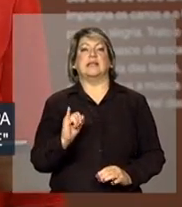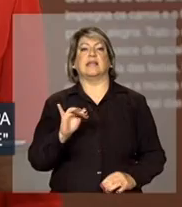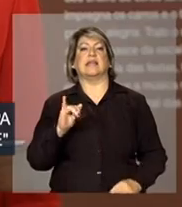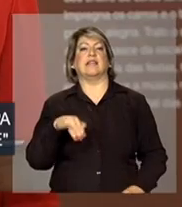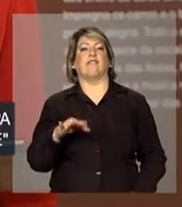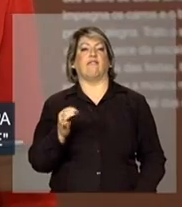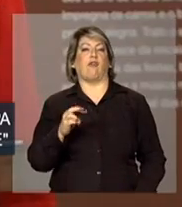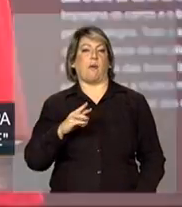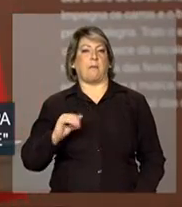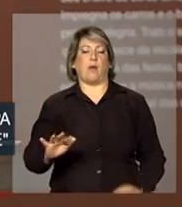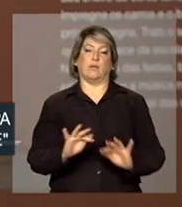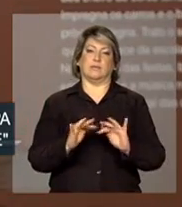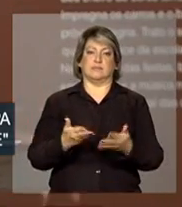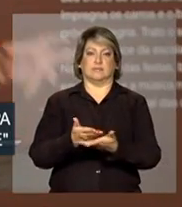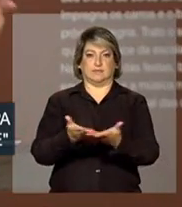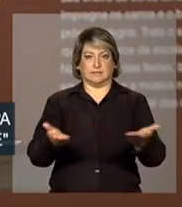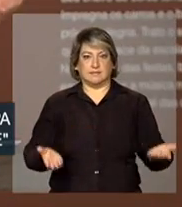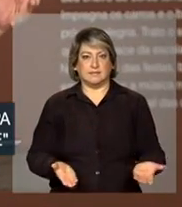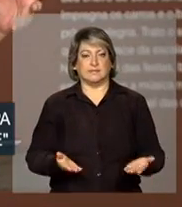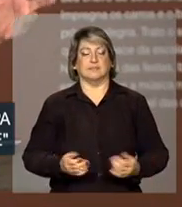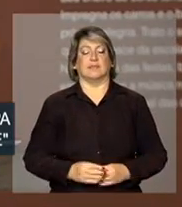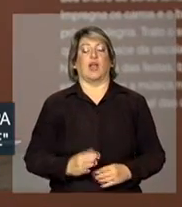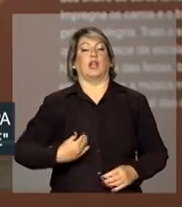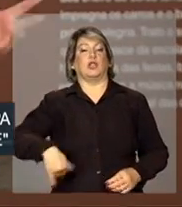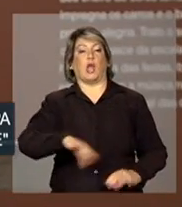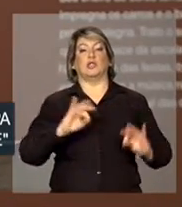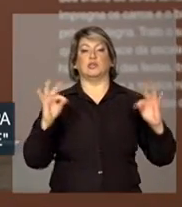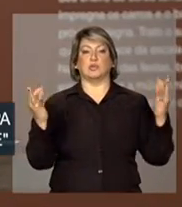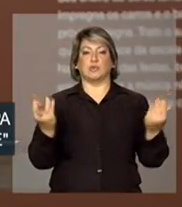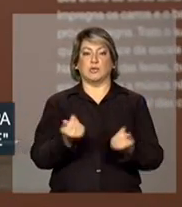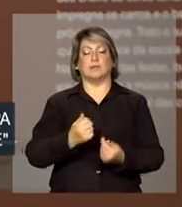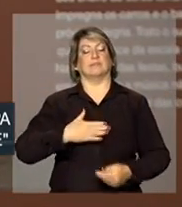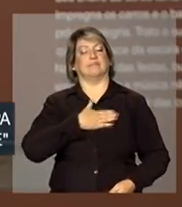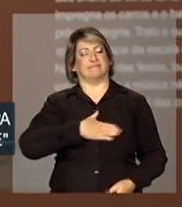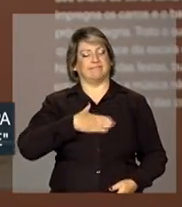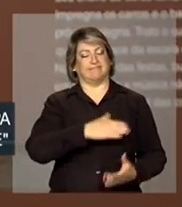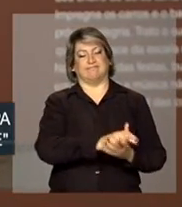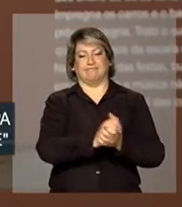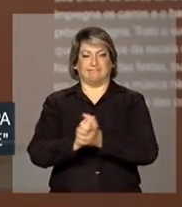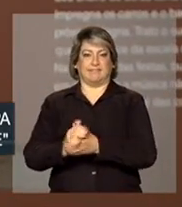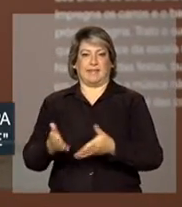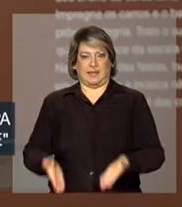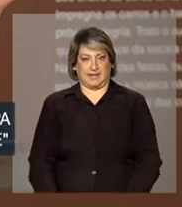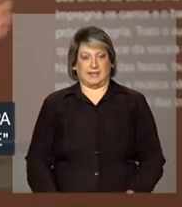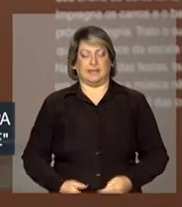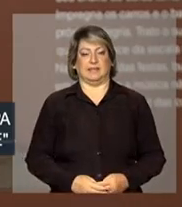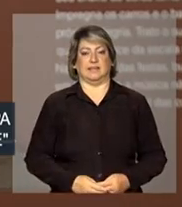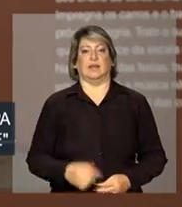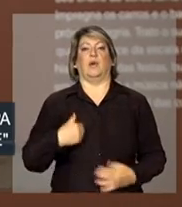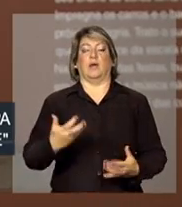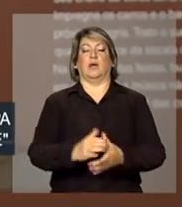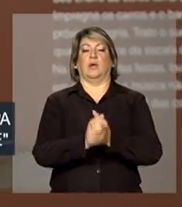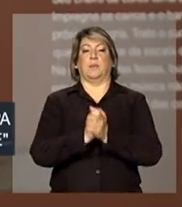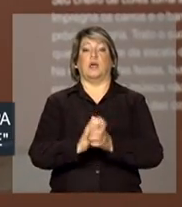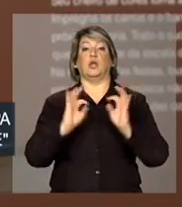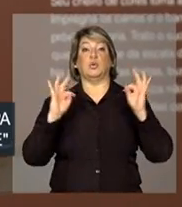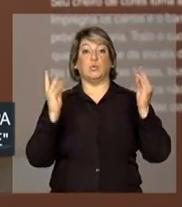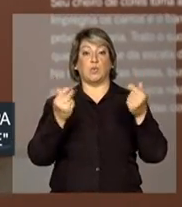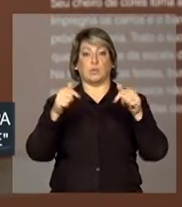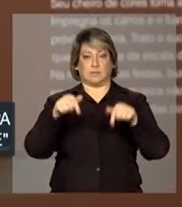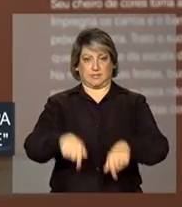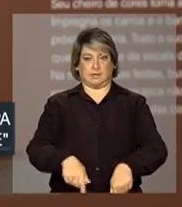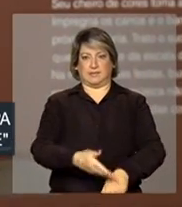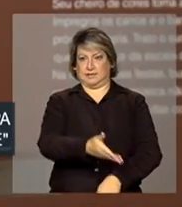nós todos nos congraçamos aqui. Queria cumprimentar todos os presentes e